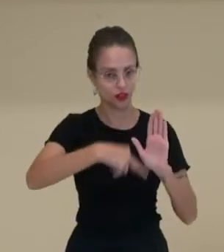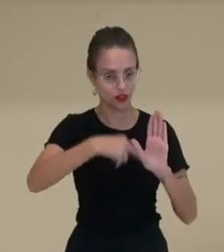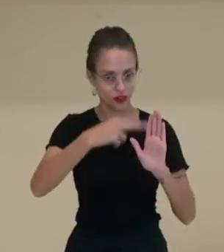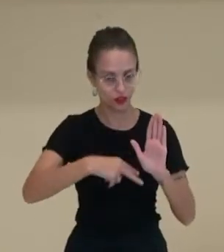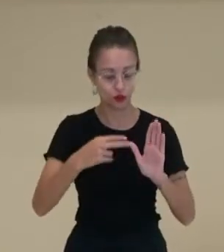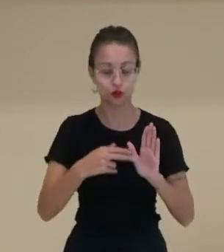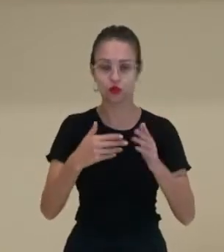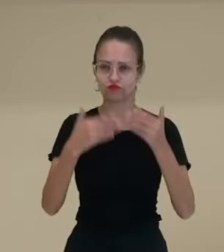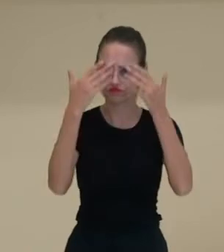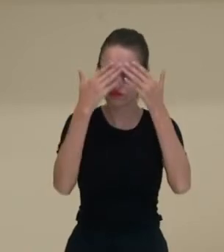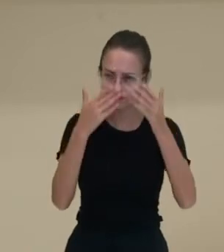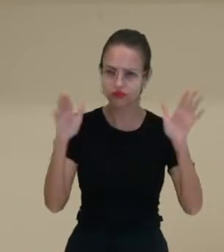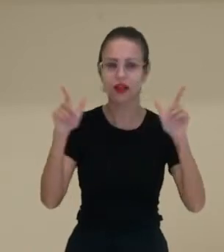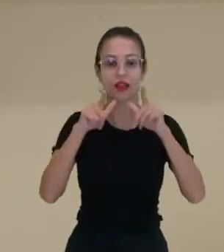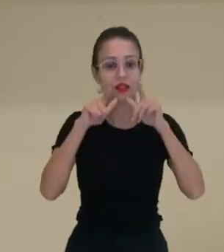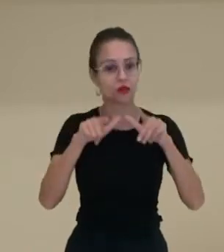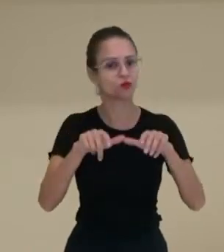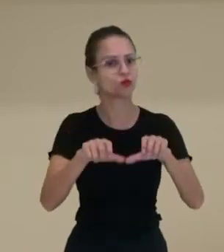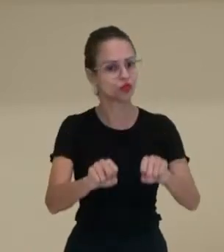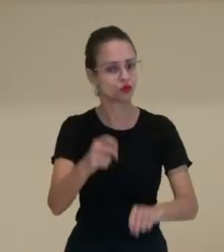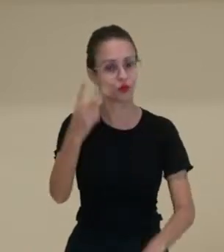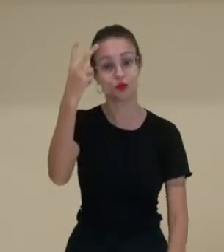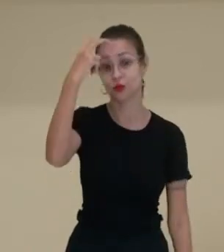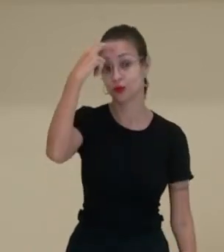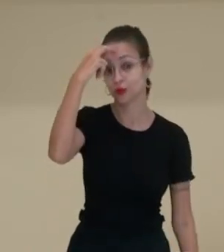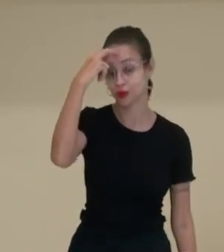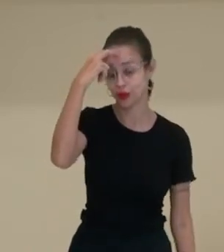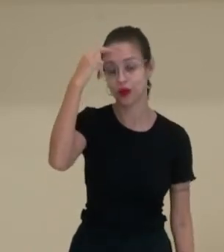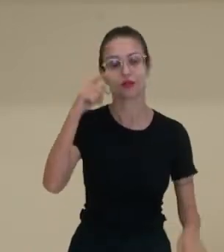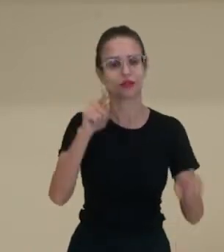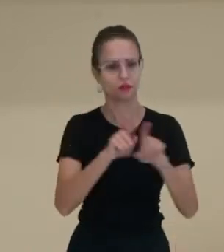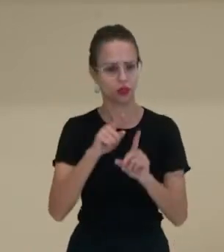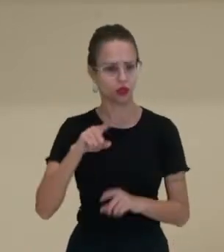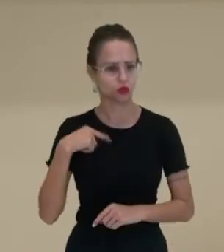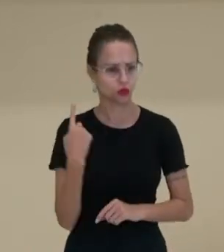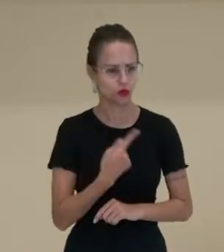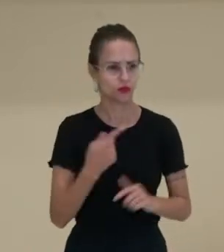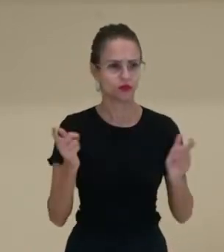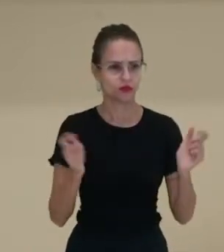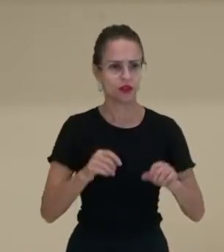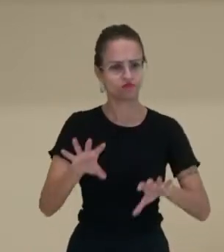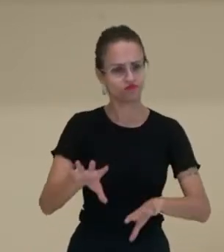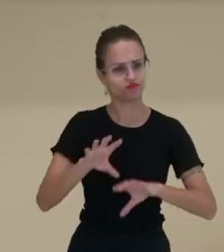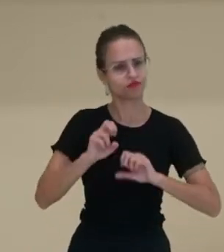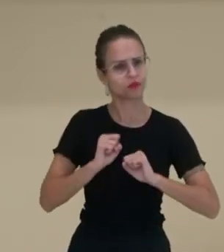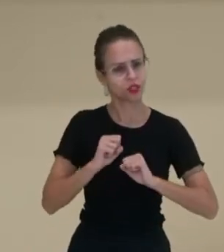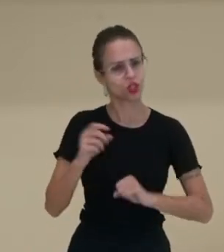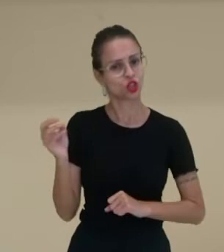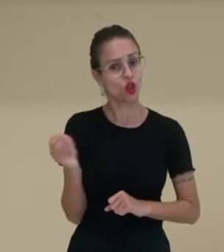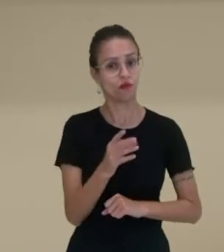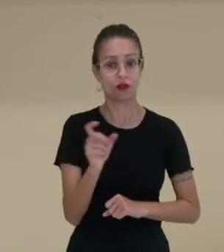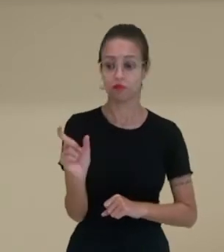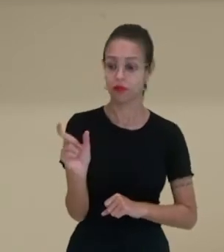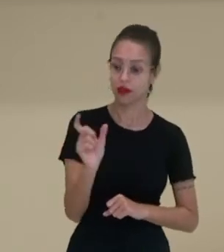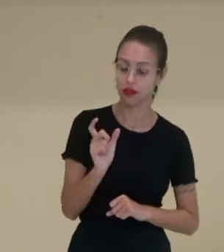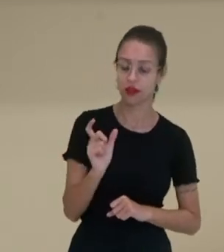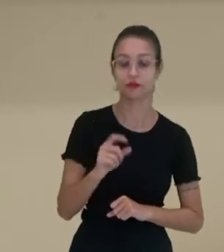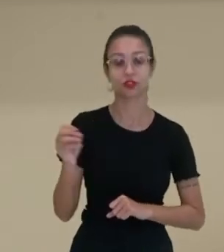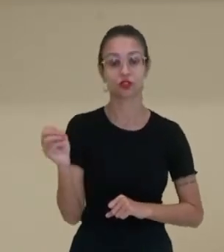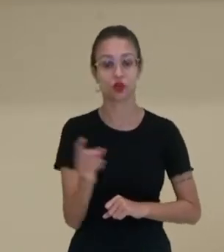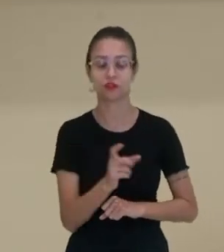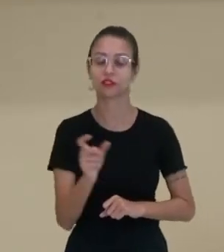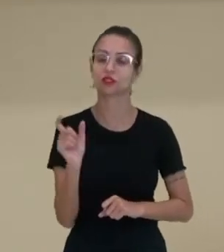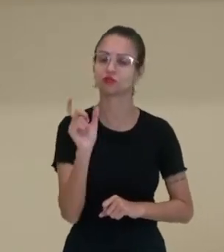ela amplia o nosso repertório linguístico, cultural, faz com que nós possamos nos apropriar de novas palavras, novos